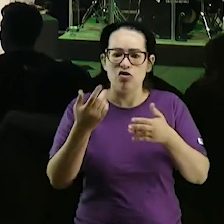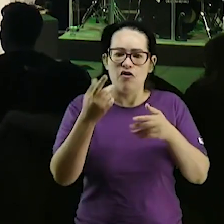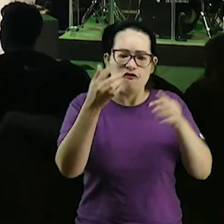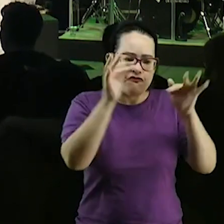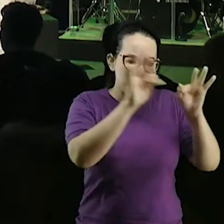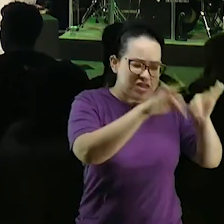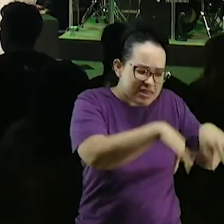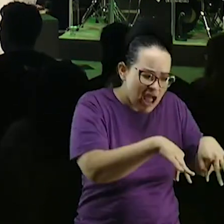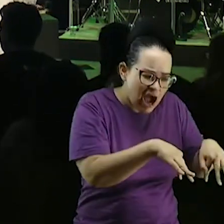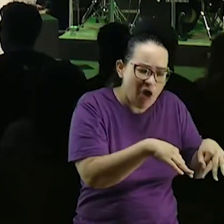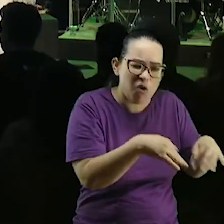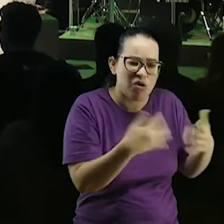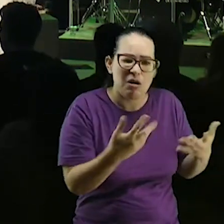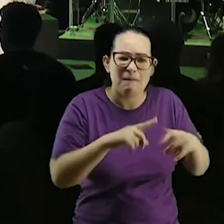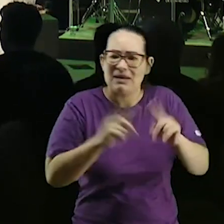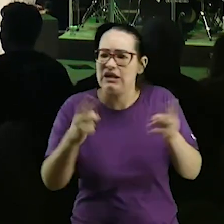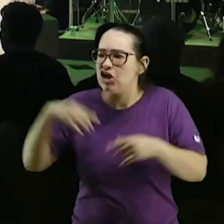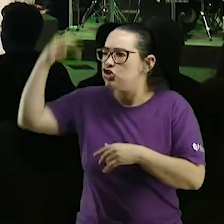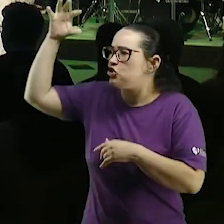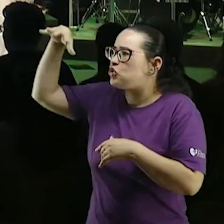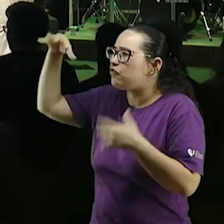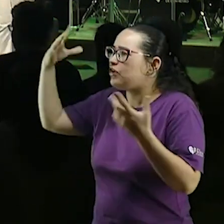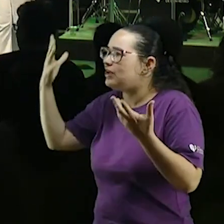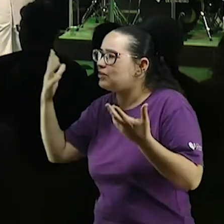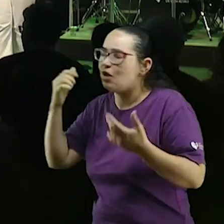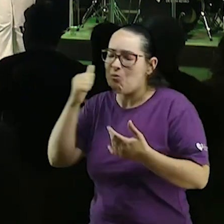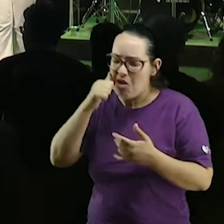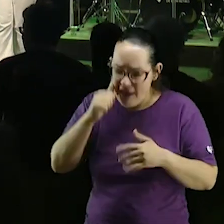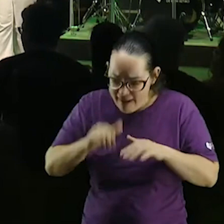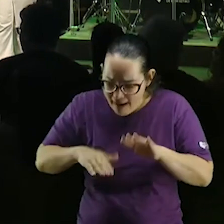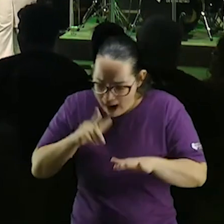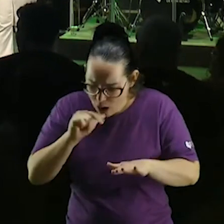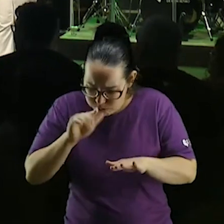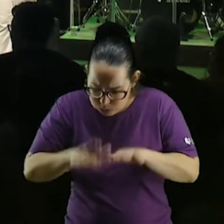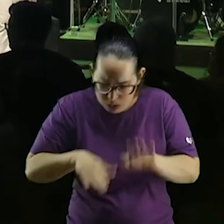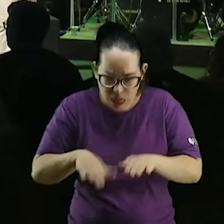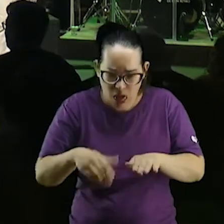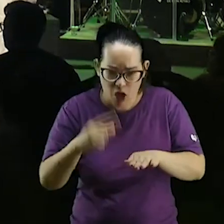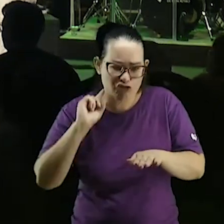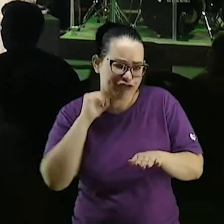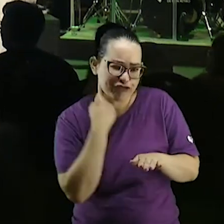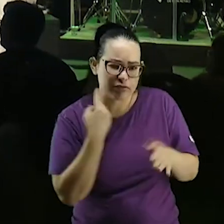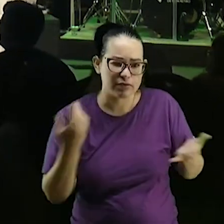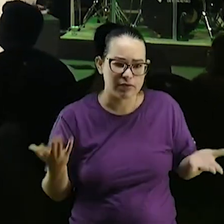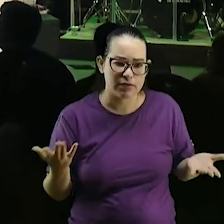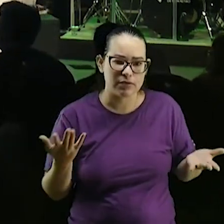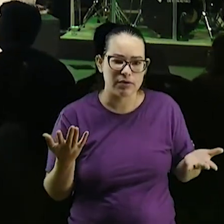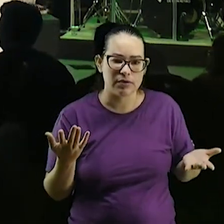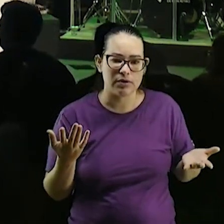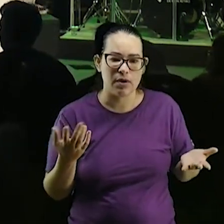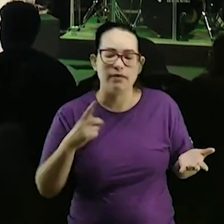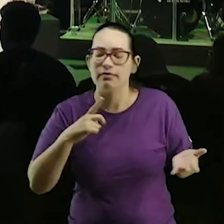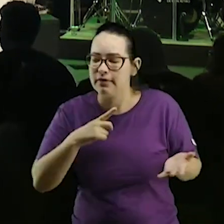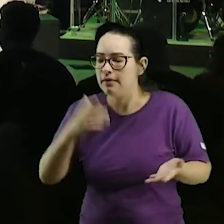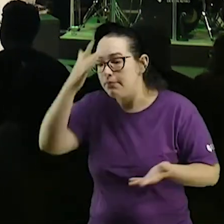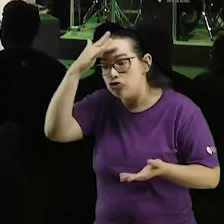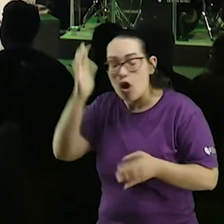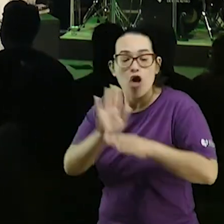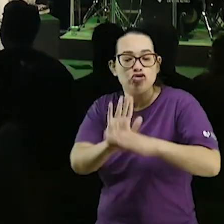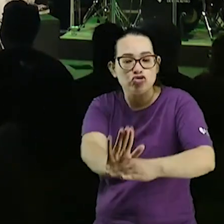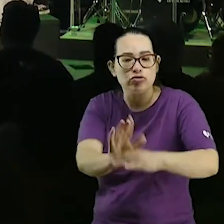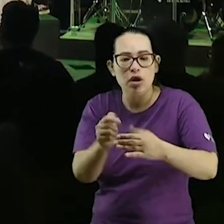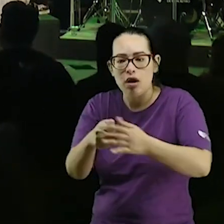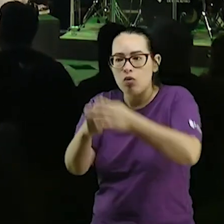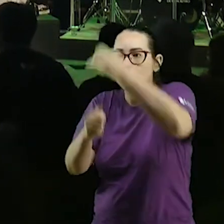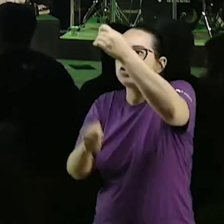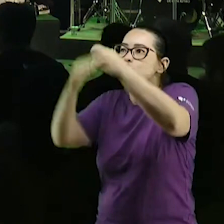mundo esbaforito está chovendo a moça já pisa na lama você precisa ter gente elegante com guarda-chuva na mão está aí isso